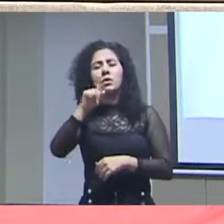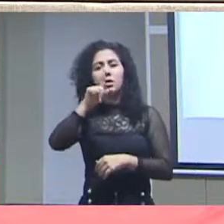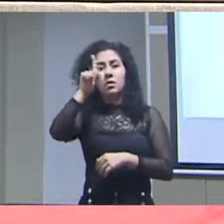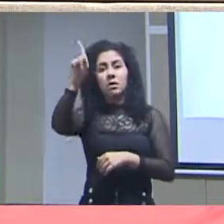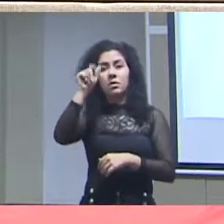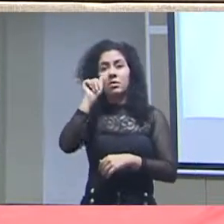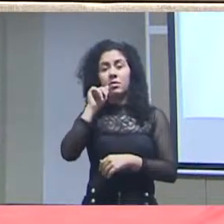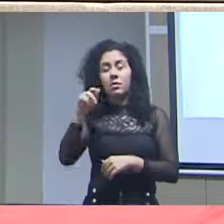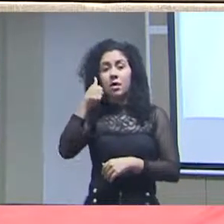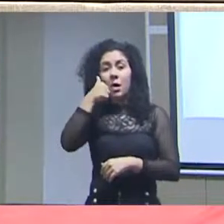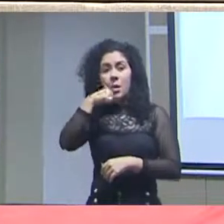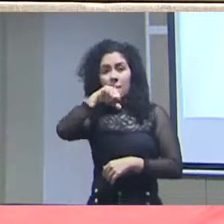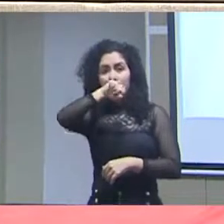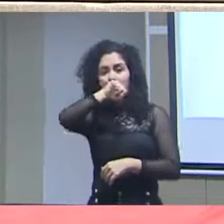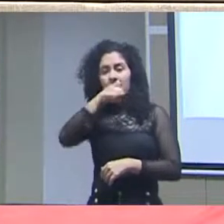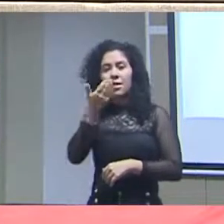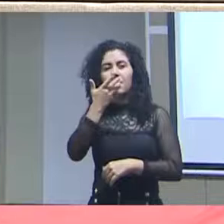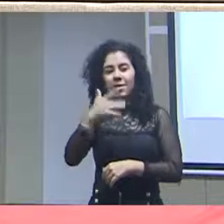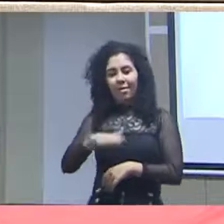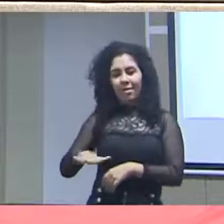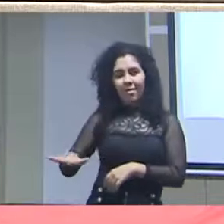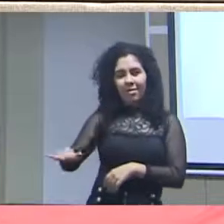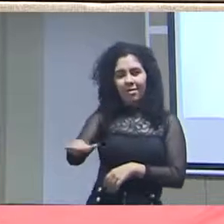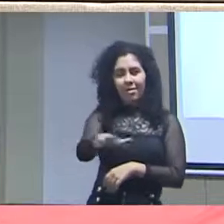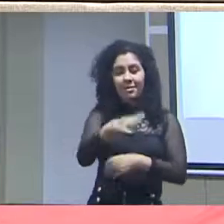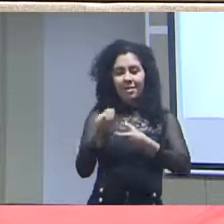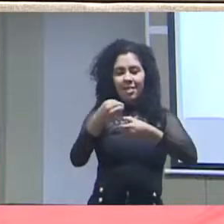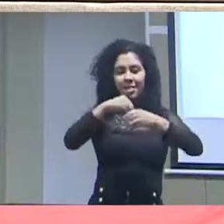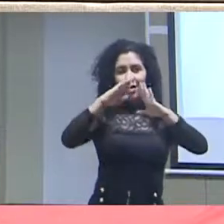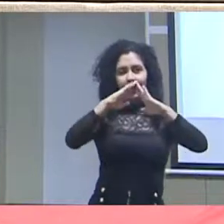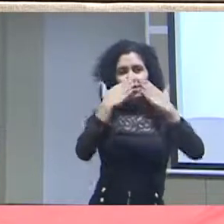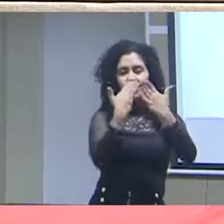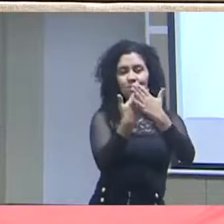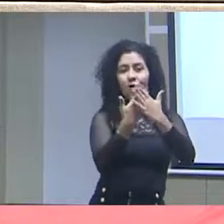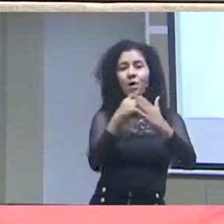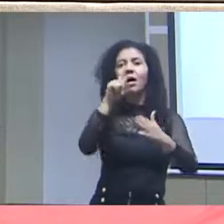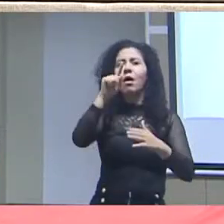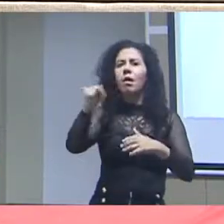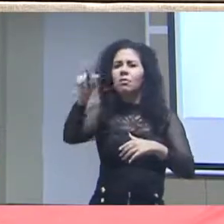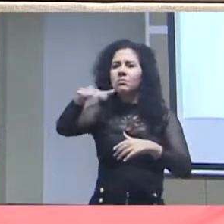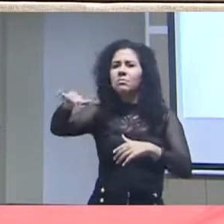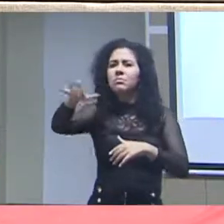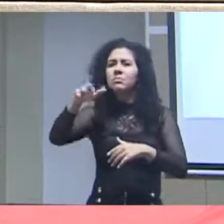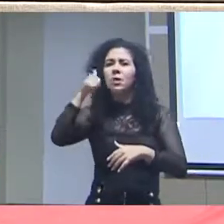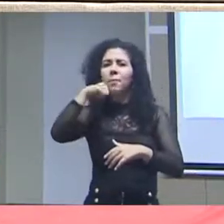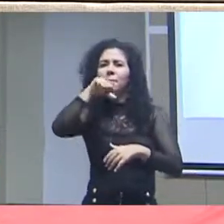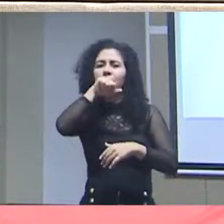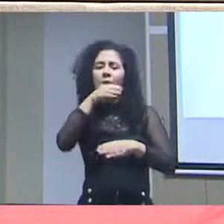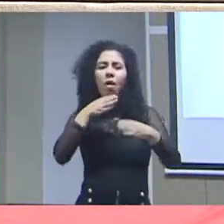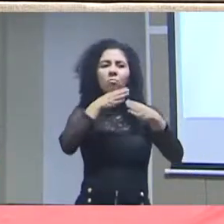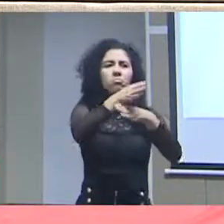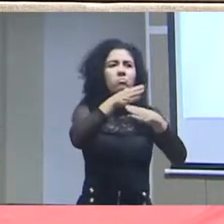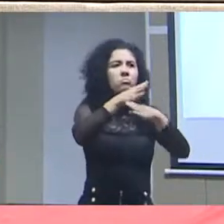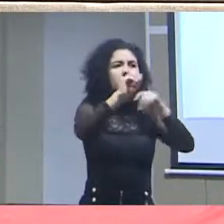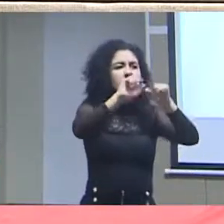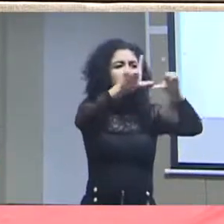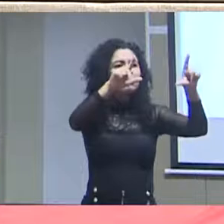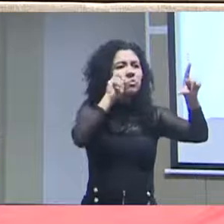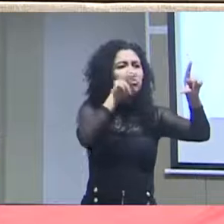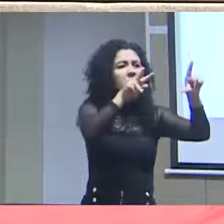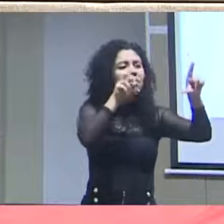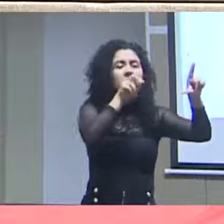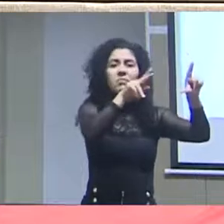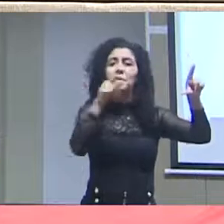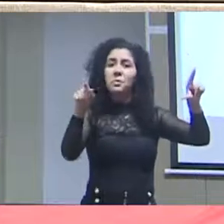dos ninhos, as mães das crianças em idade escolar, são as maiores usuárias dessas infraestruturas consumindo